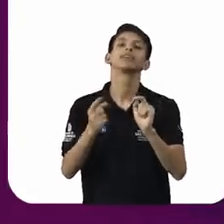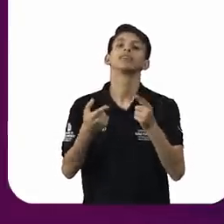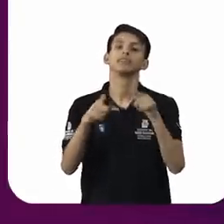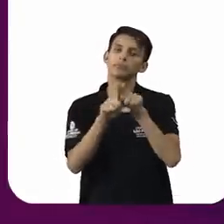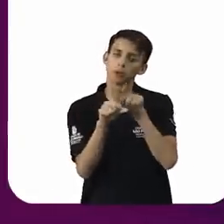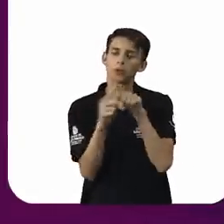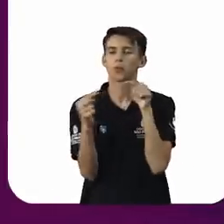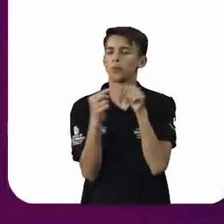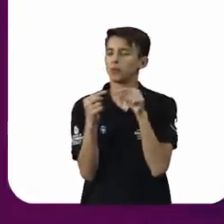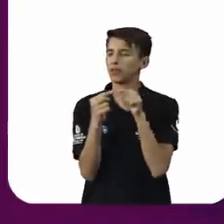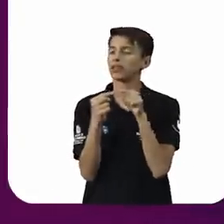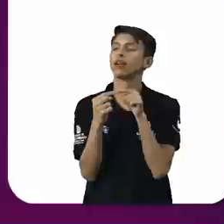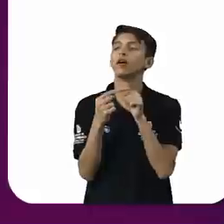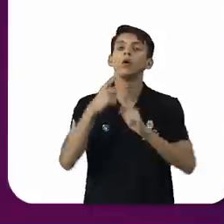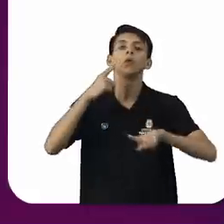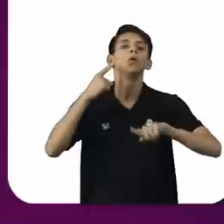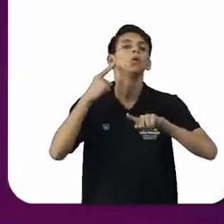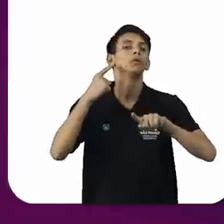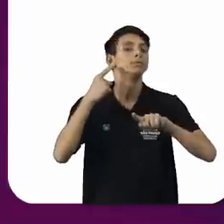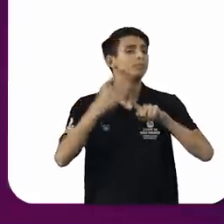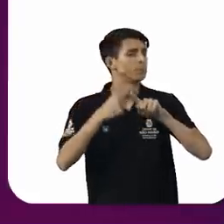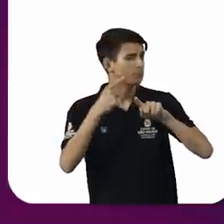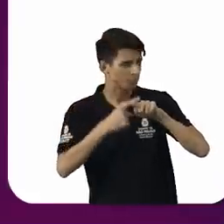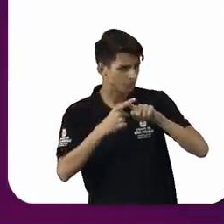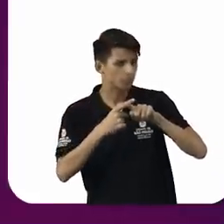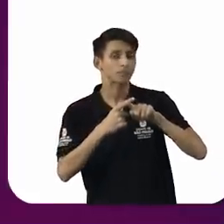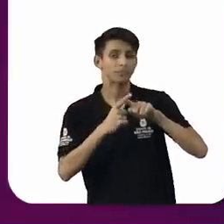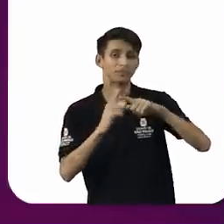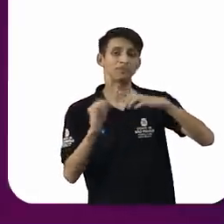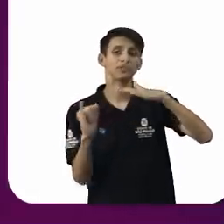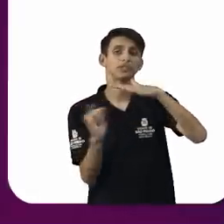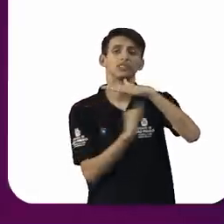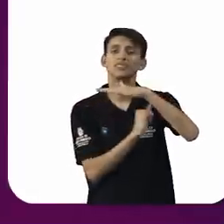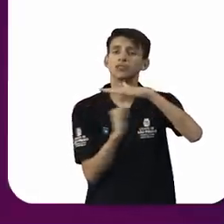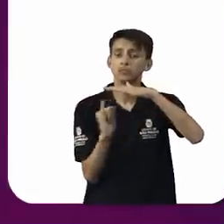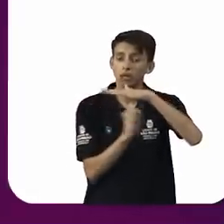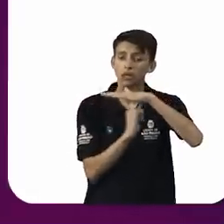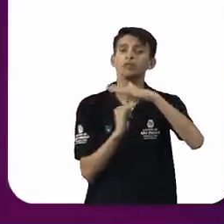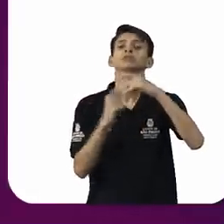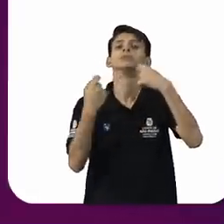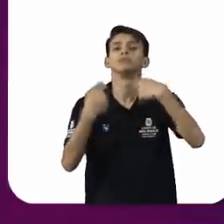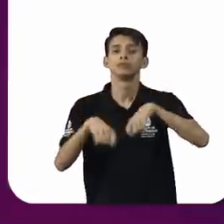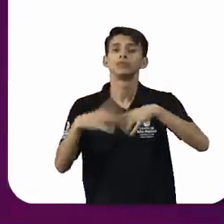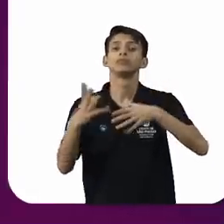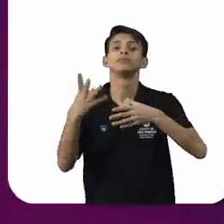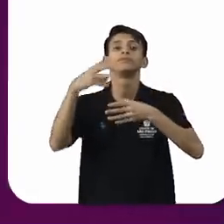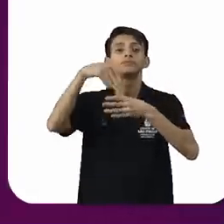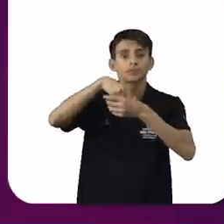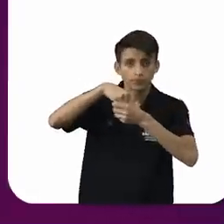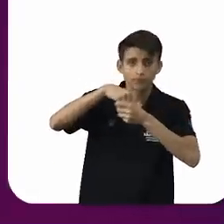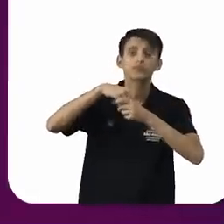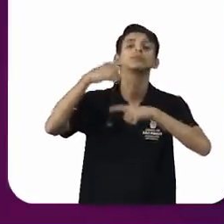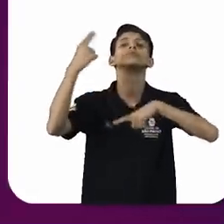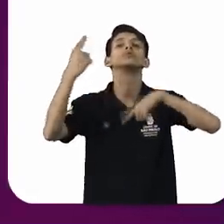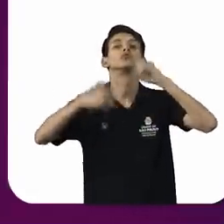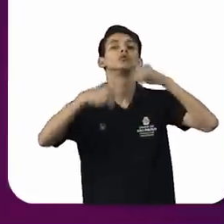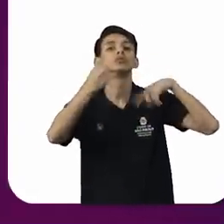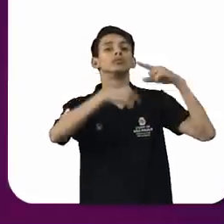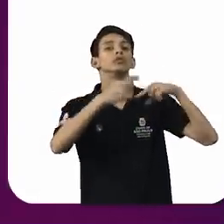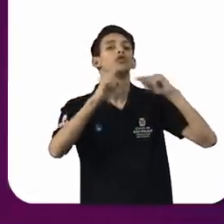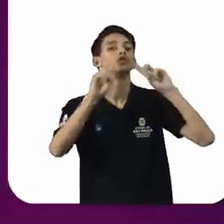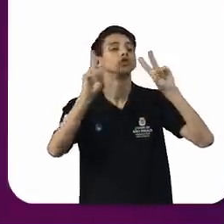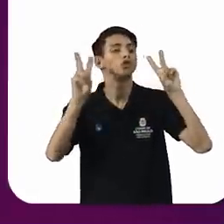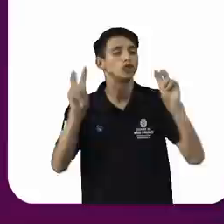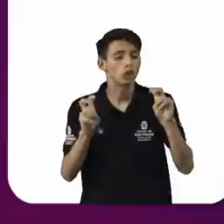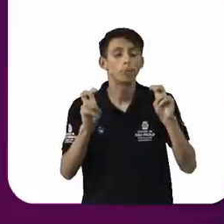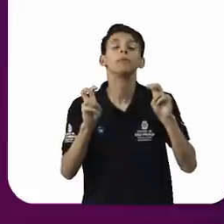também, do porquê as instituições devem inserir na sua agenda a discussão sobre o tema